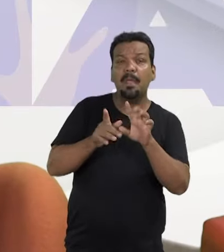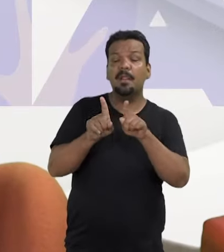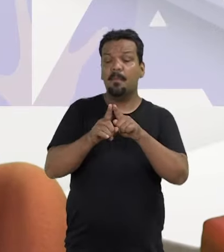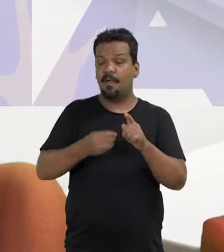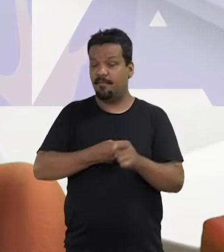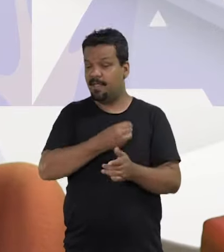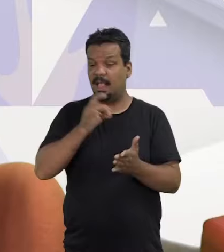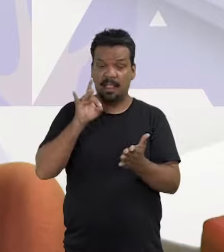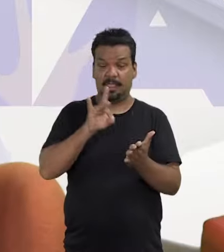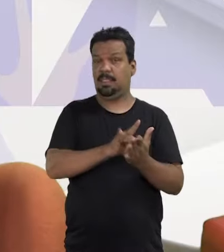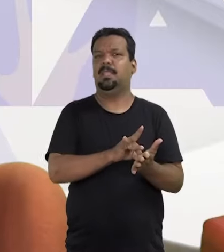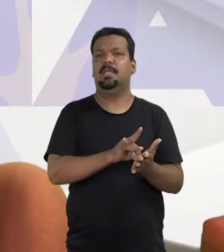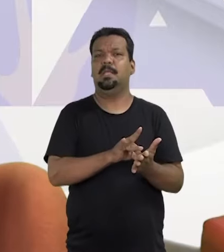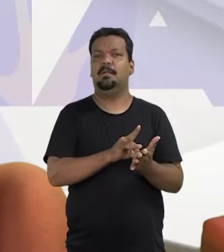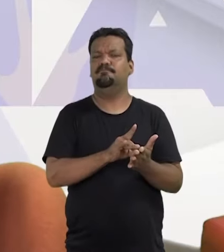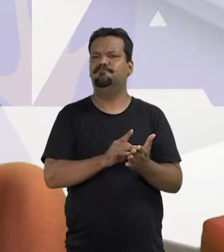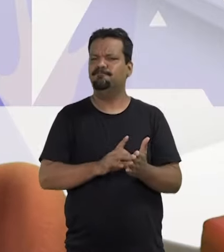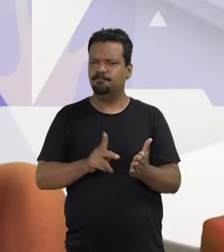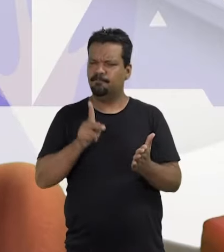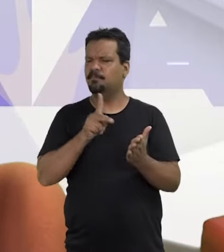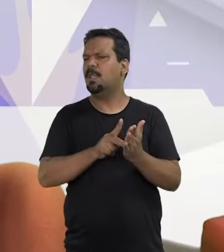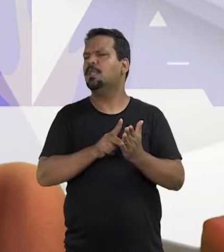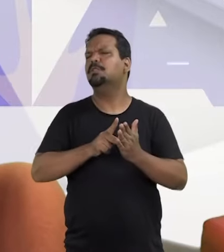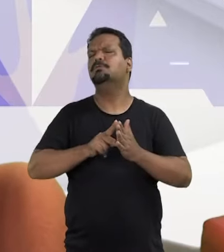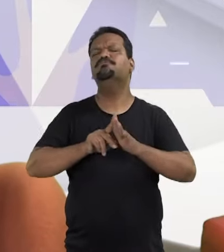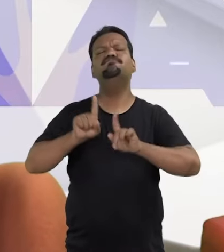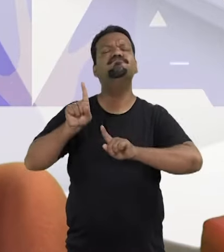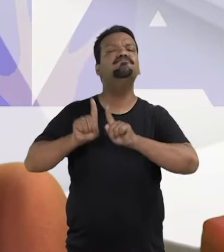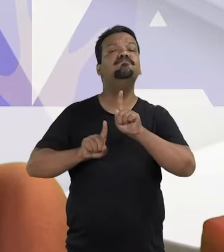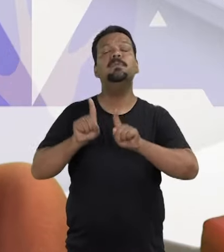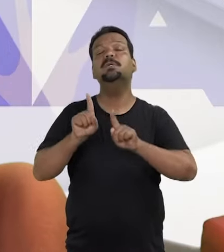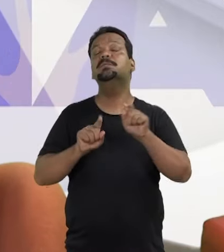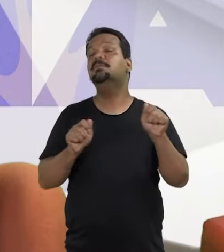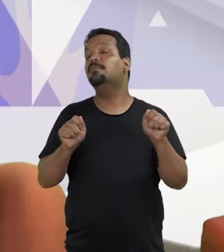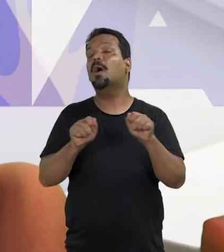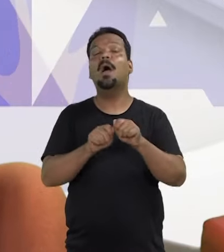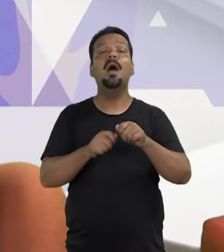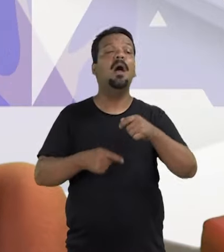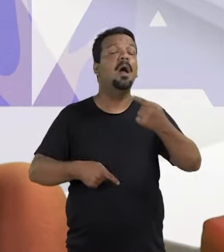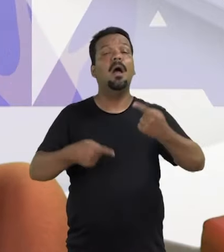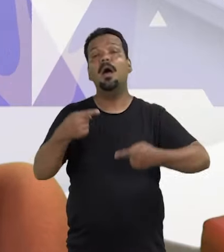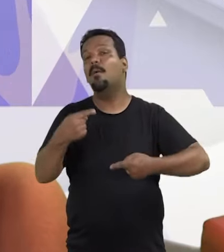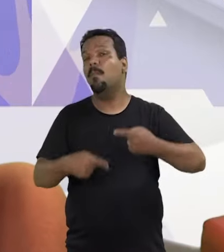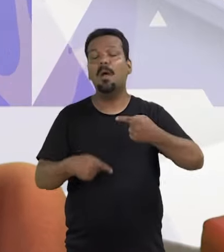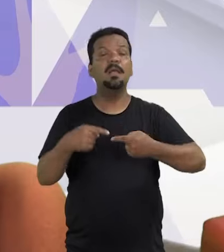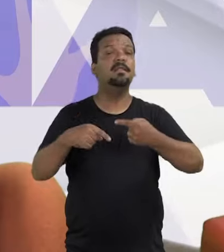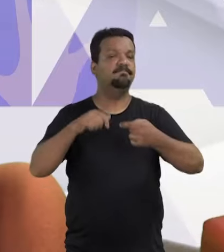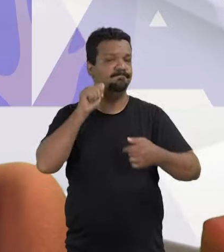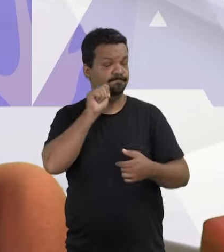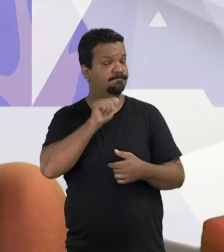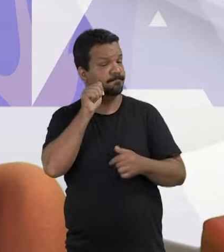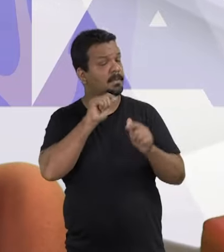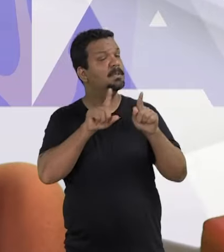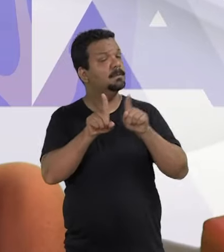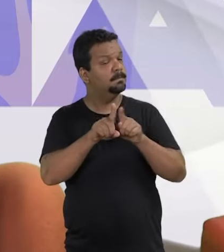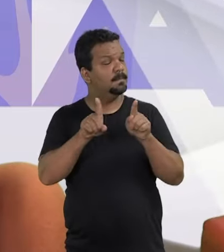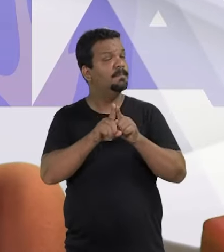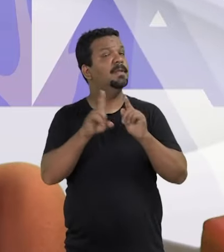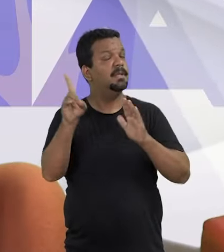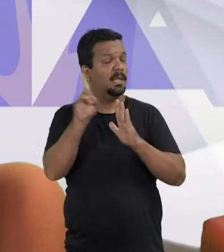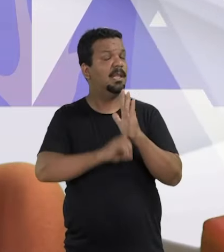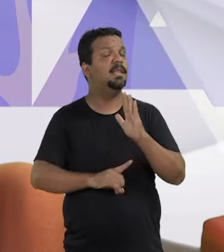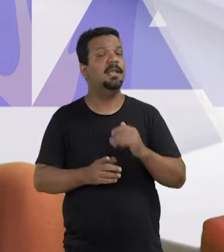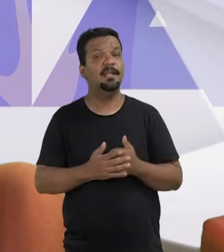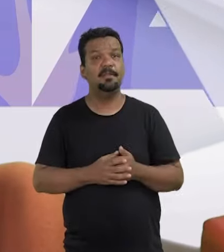à autonomia e uma vida digna. Afinal, democracia se faz com política, mulheres